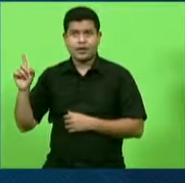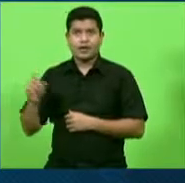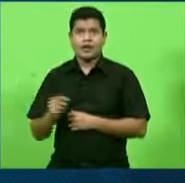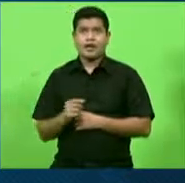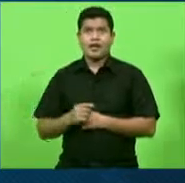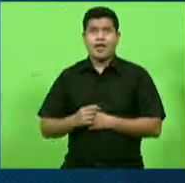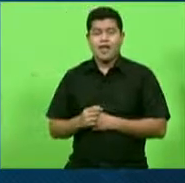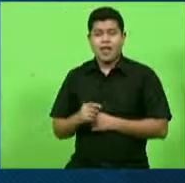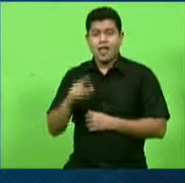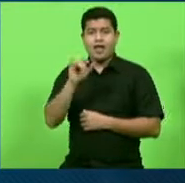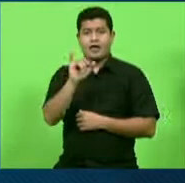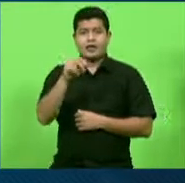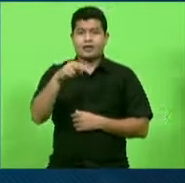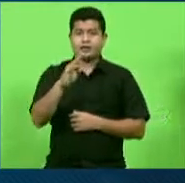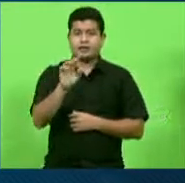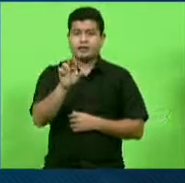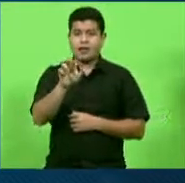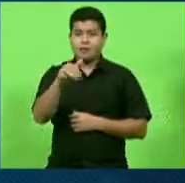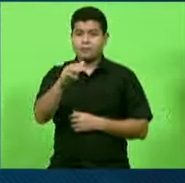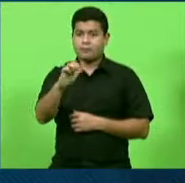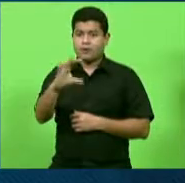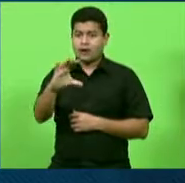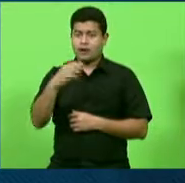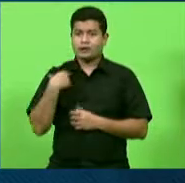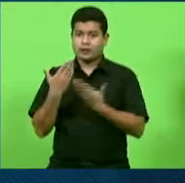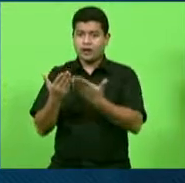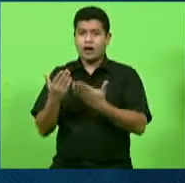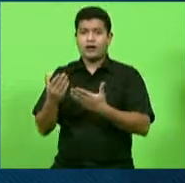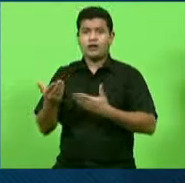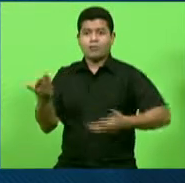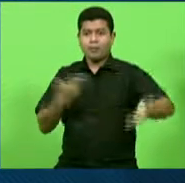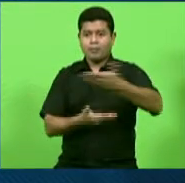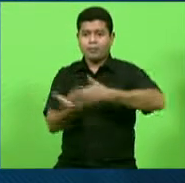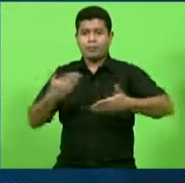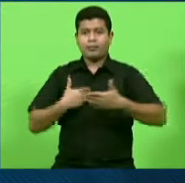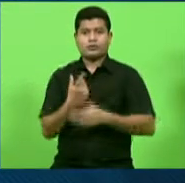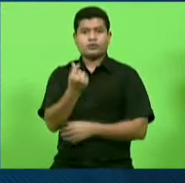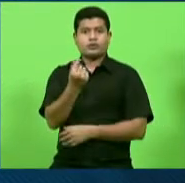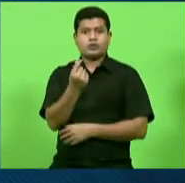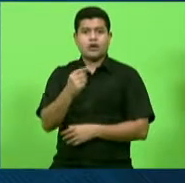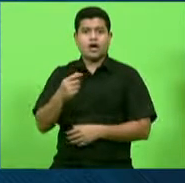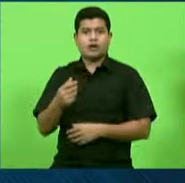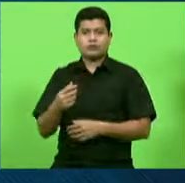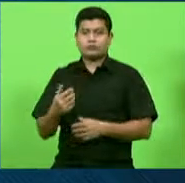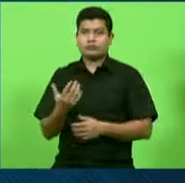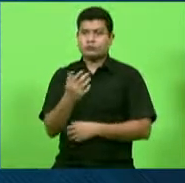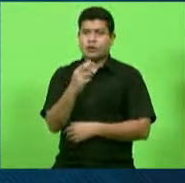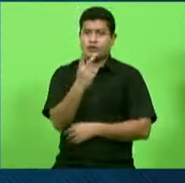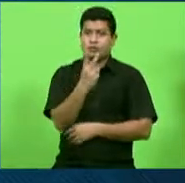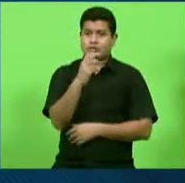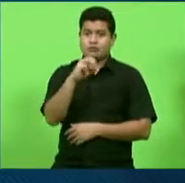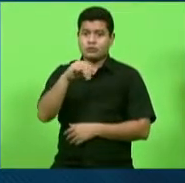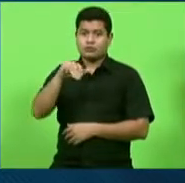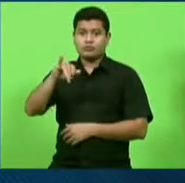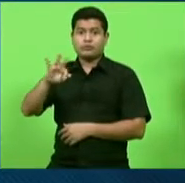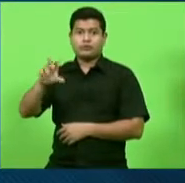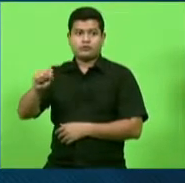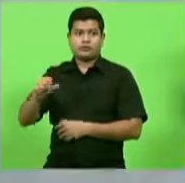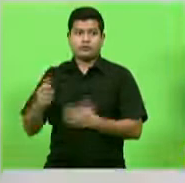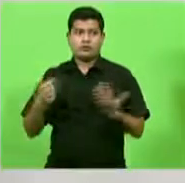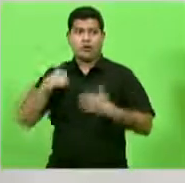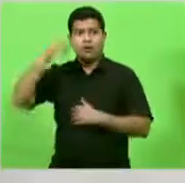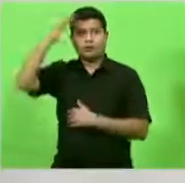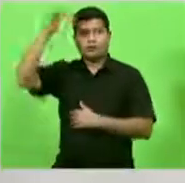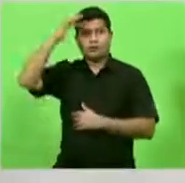milhões de reais que são negociados nessa feira. Eu continuo pensando por que uma central de operações,